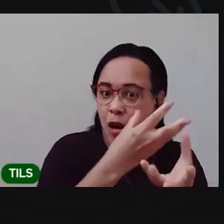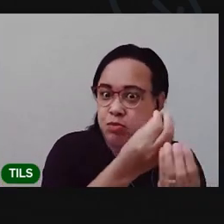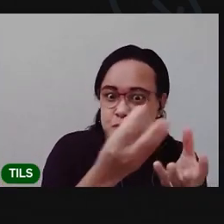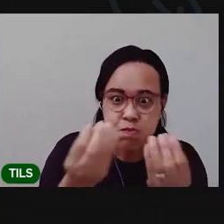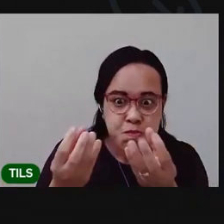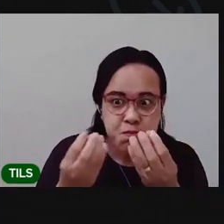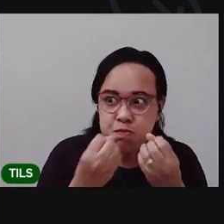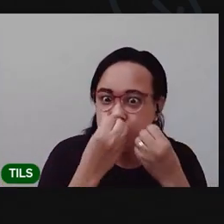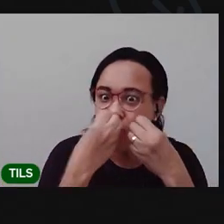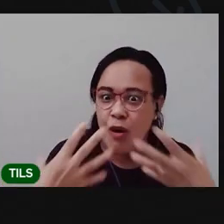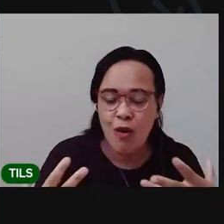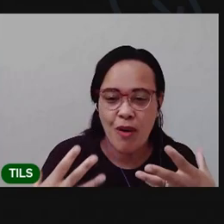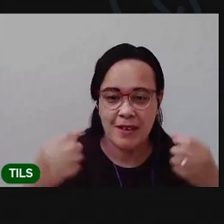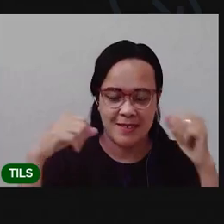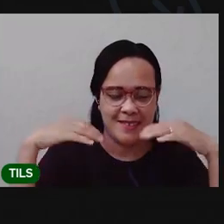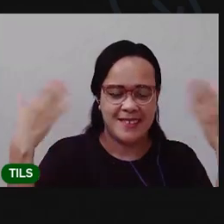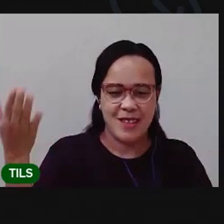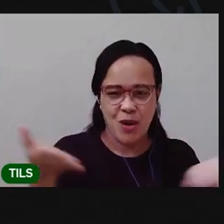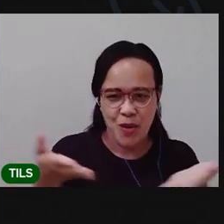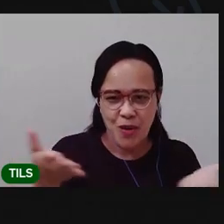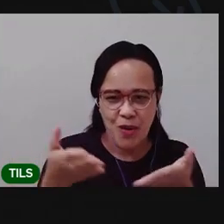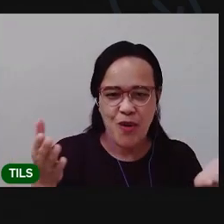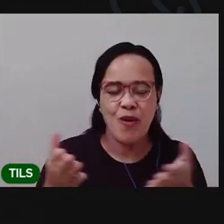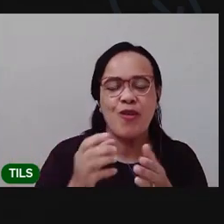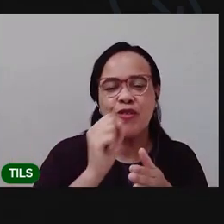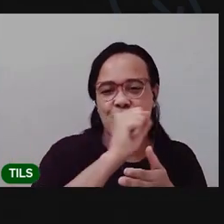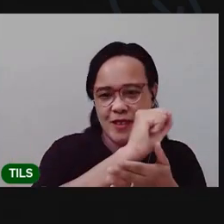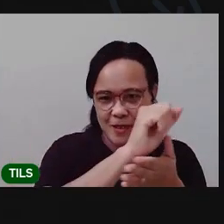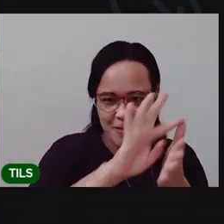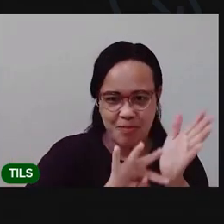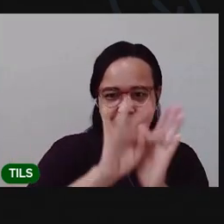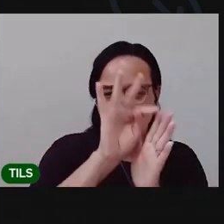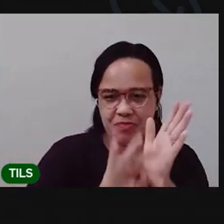E hoje a gente vai ver um assunto muito legal,